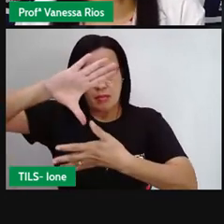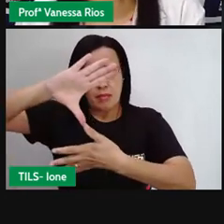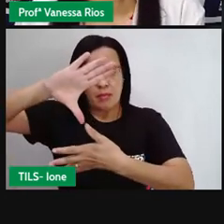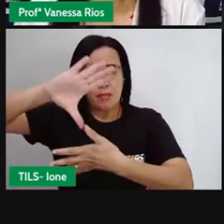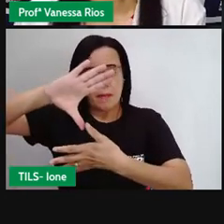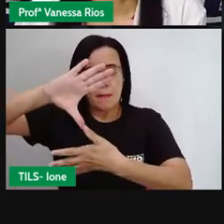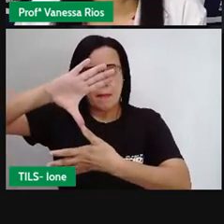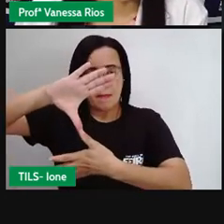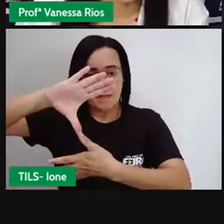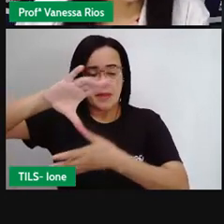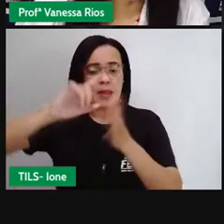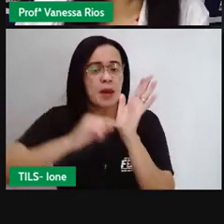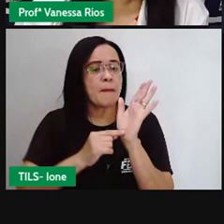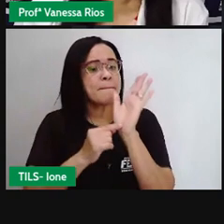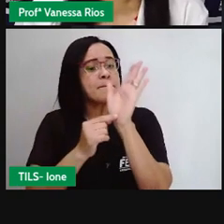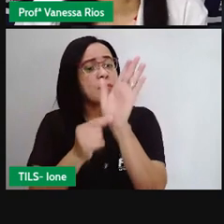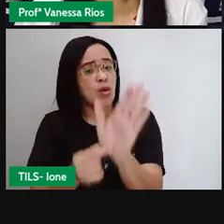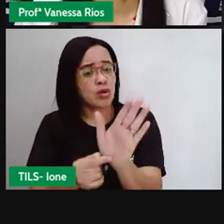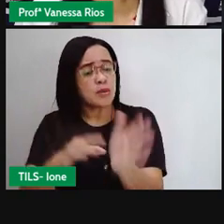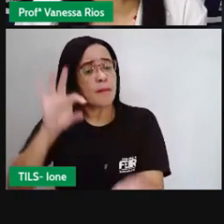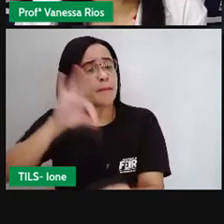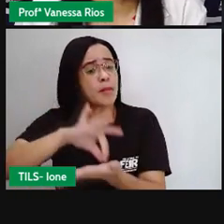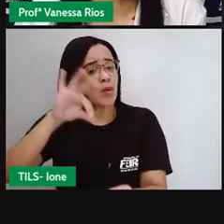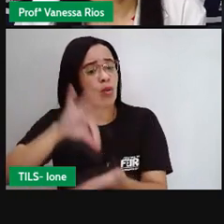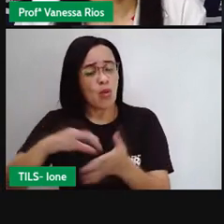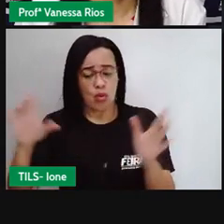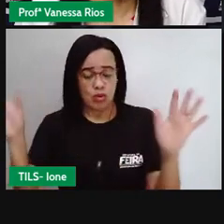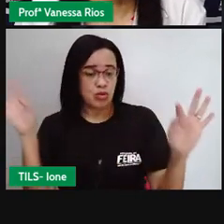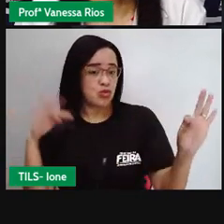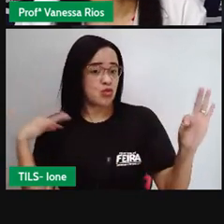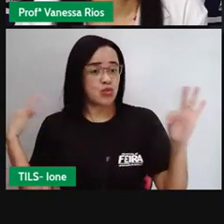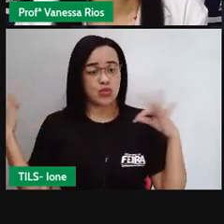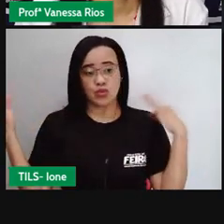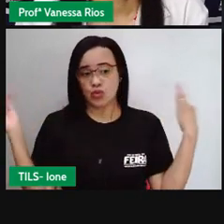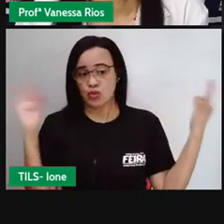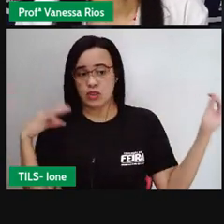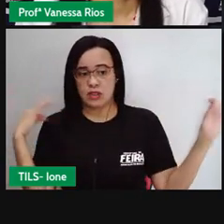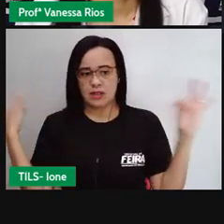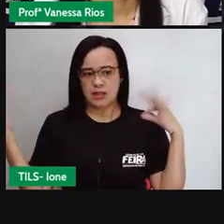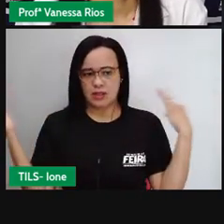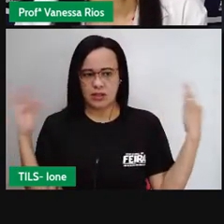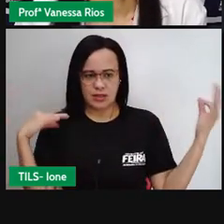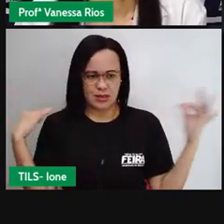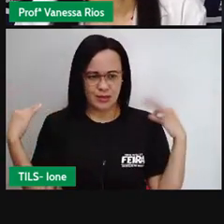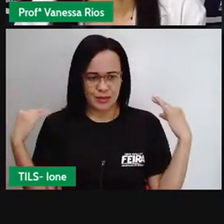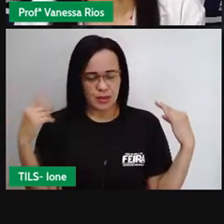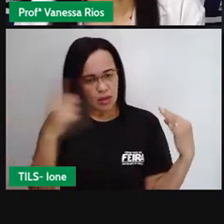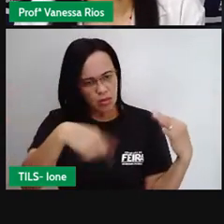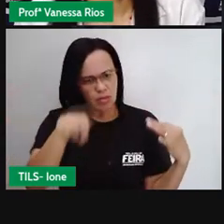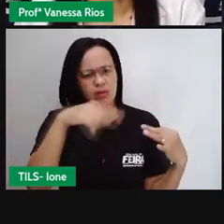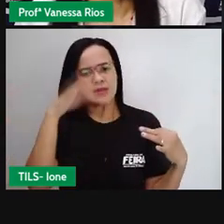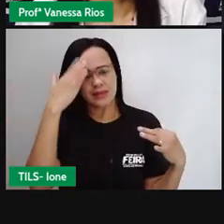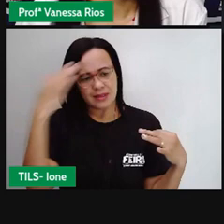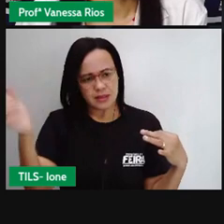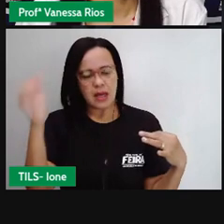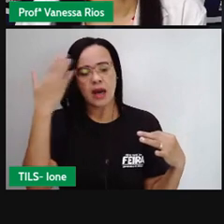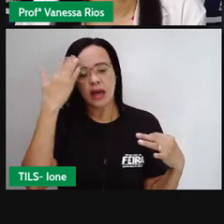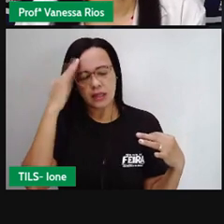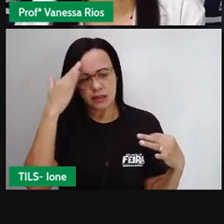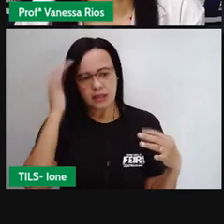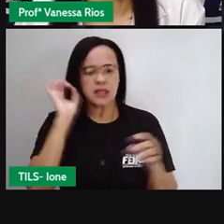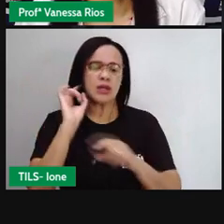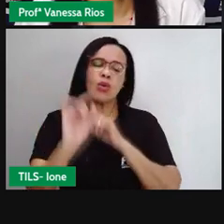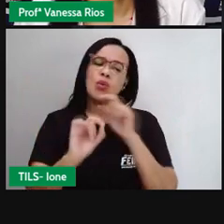os pontos turísticos. Mas a gente sabe, a gente entende, que em meio a esses pontos turísticos,